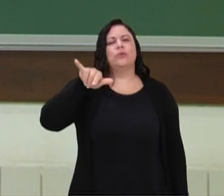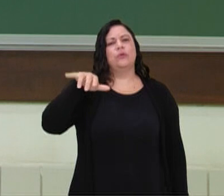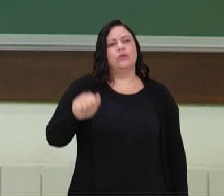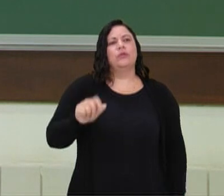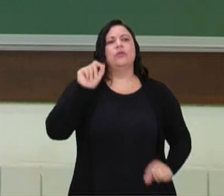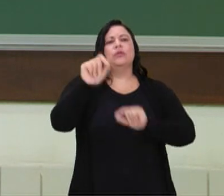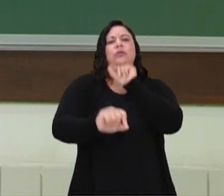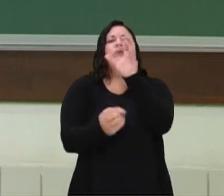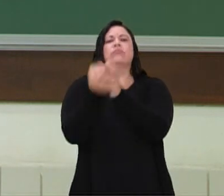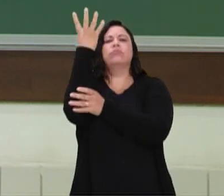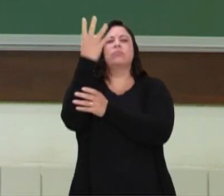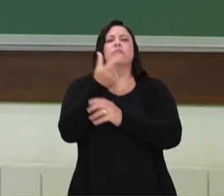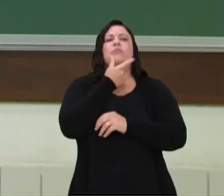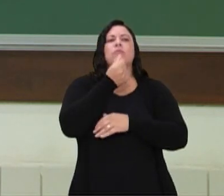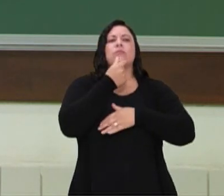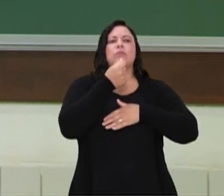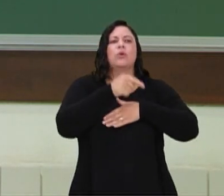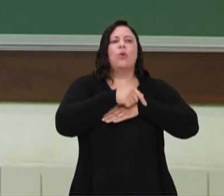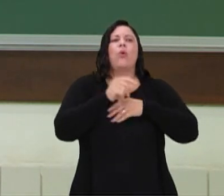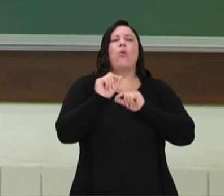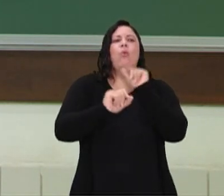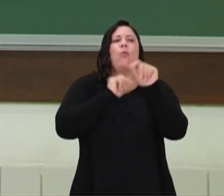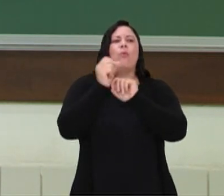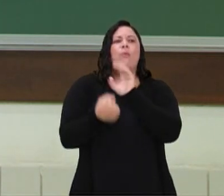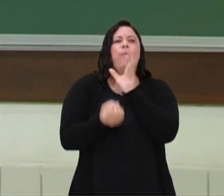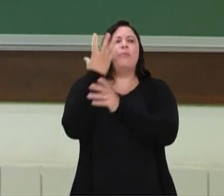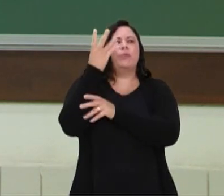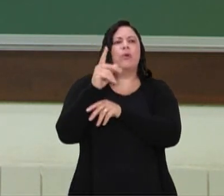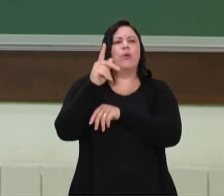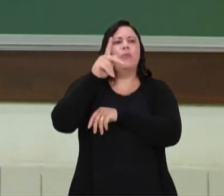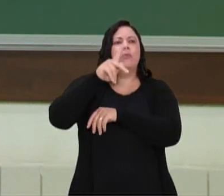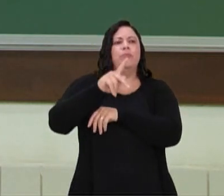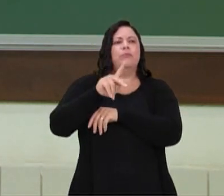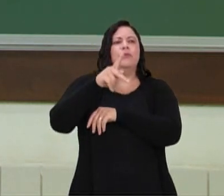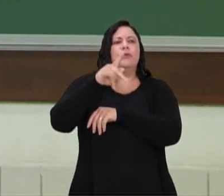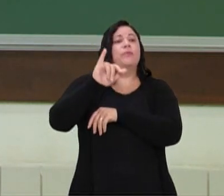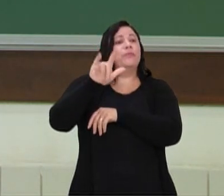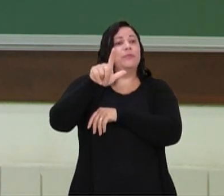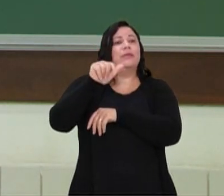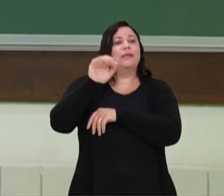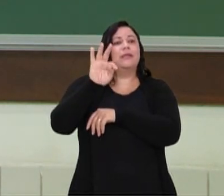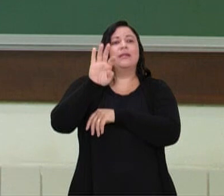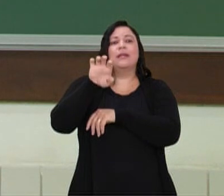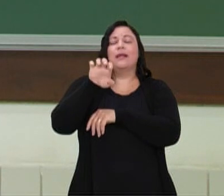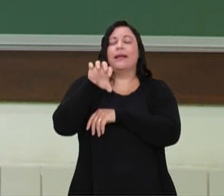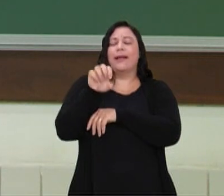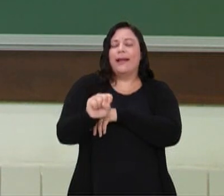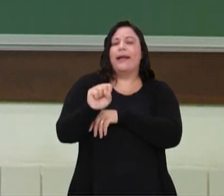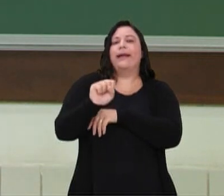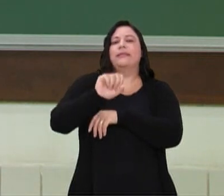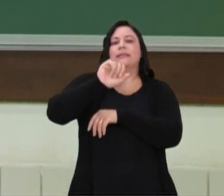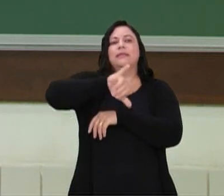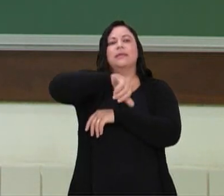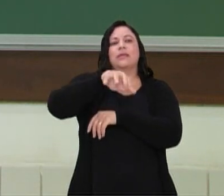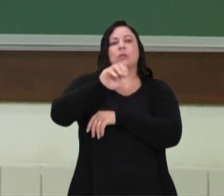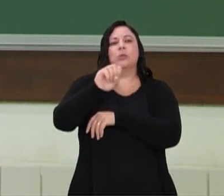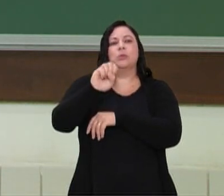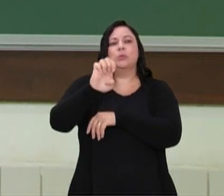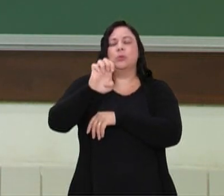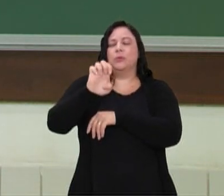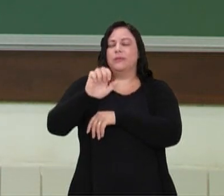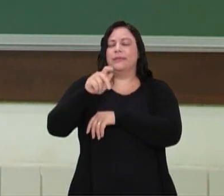Joseph Humberto Pilates, né, que lembra lá que ele criou esse método porque ele não